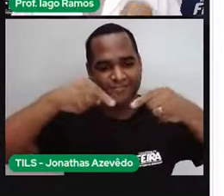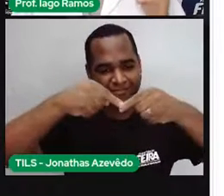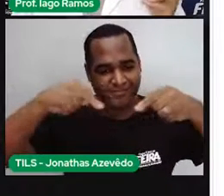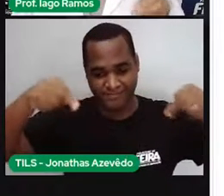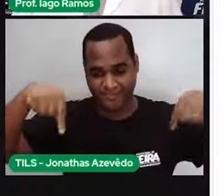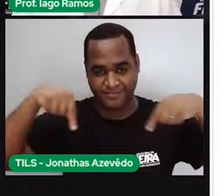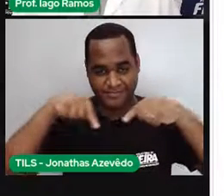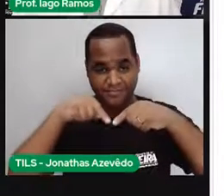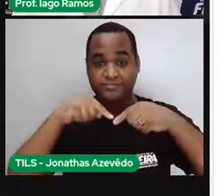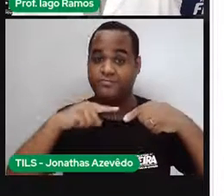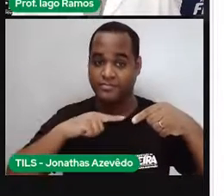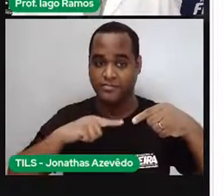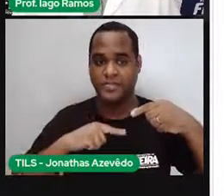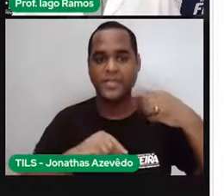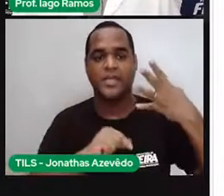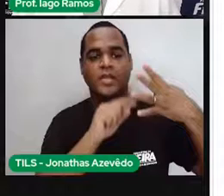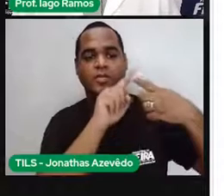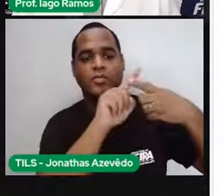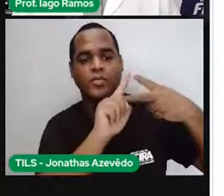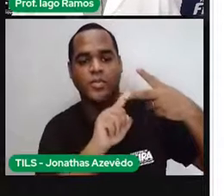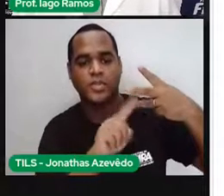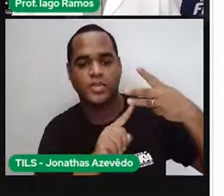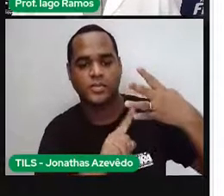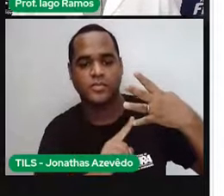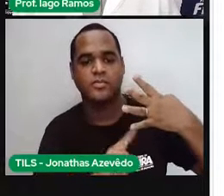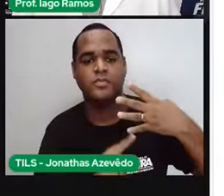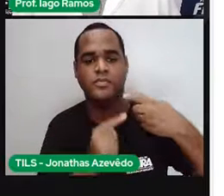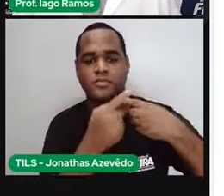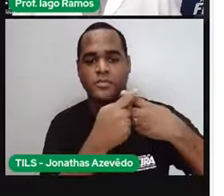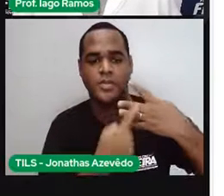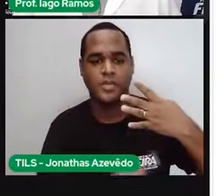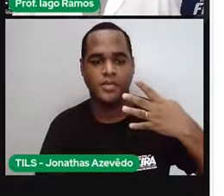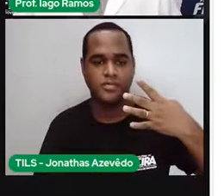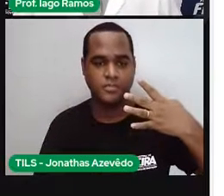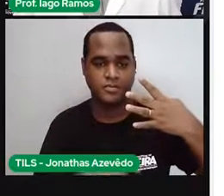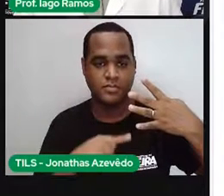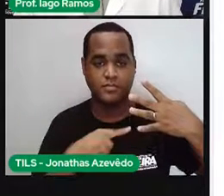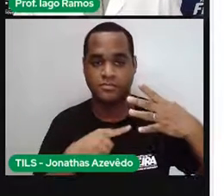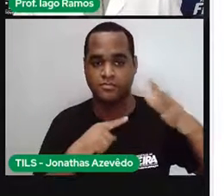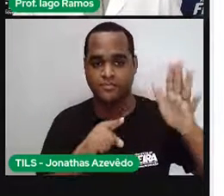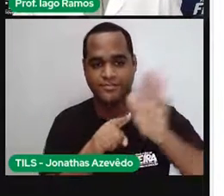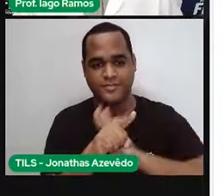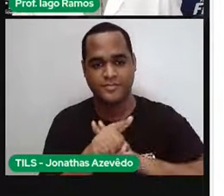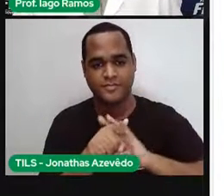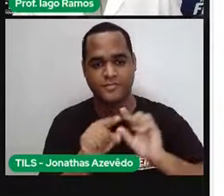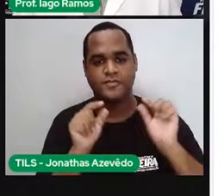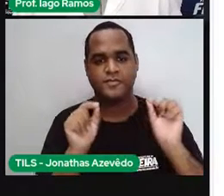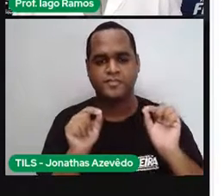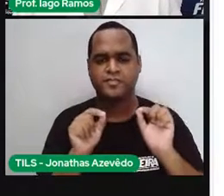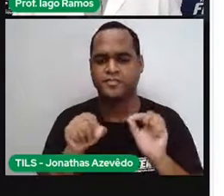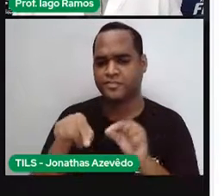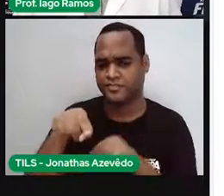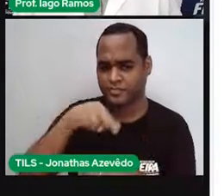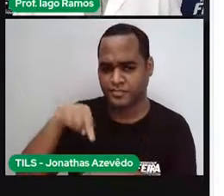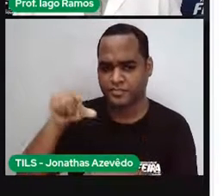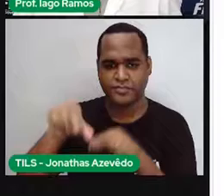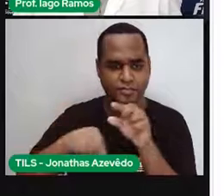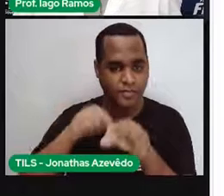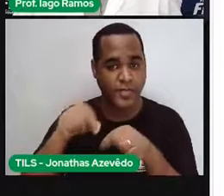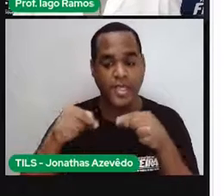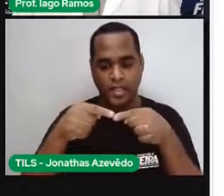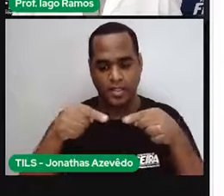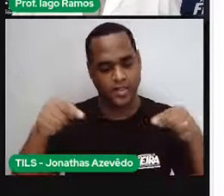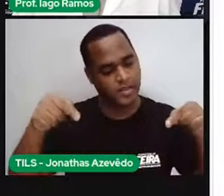E dentro dessas quatro opções de terreno existe uma pergunta. Para optar pelo